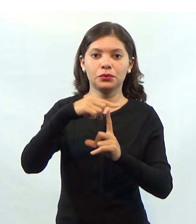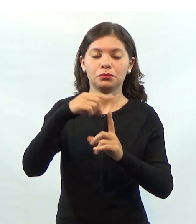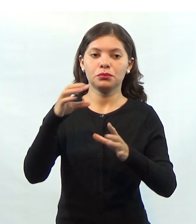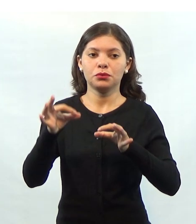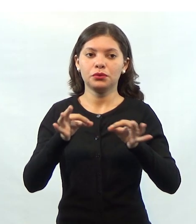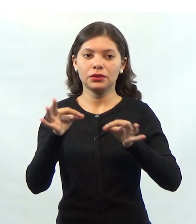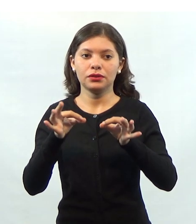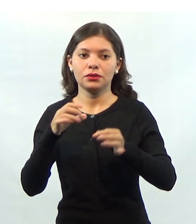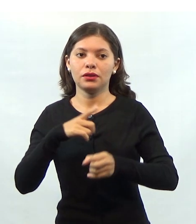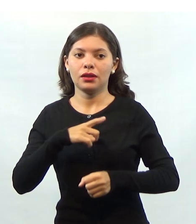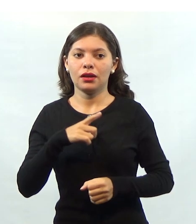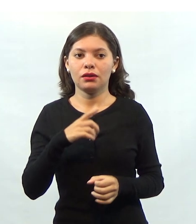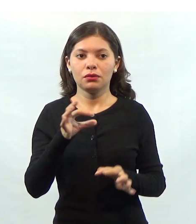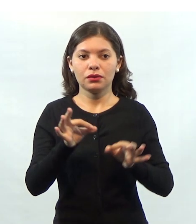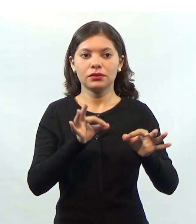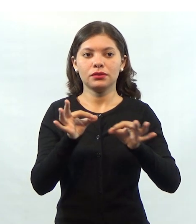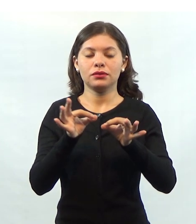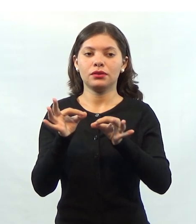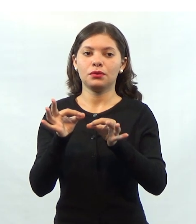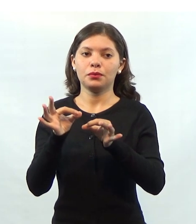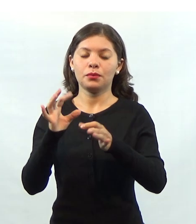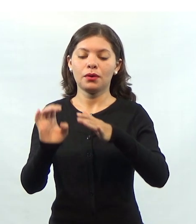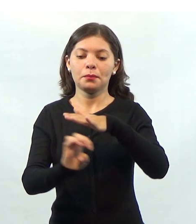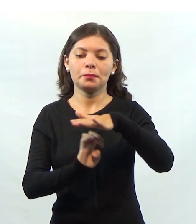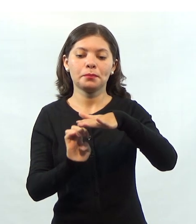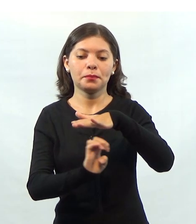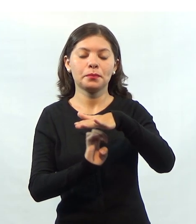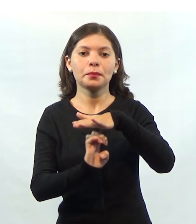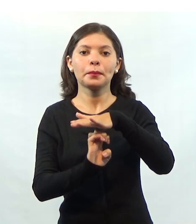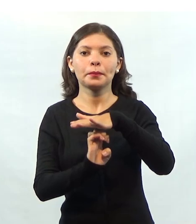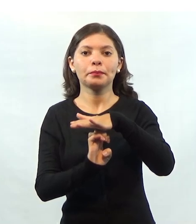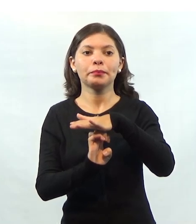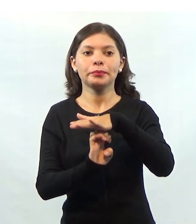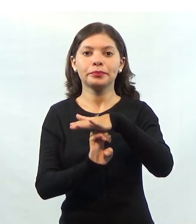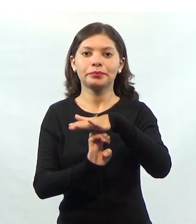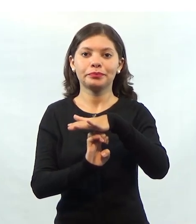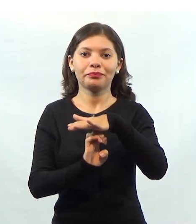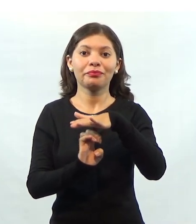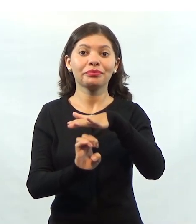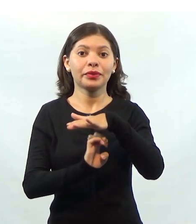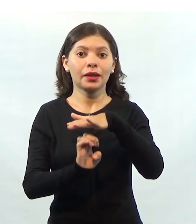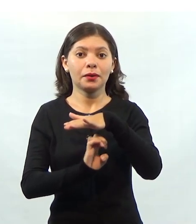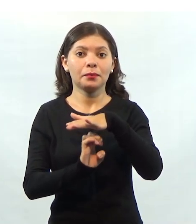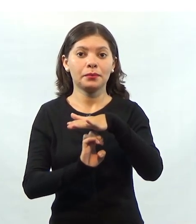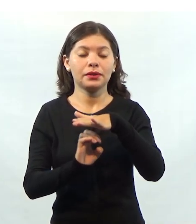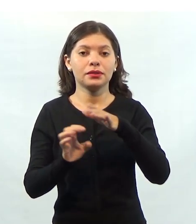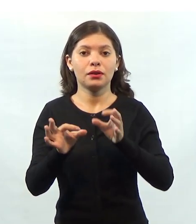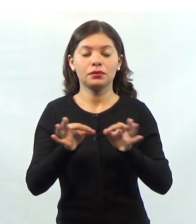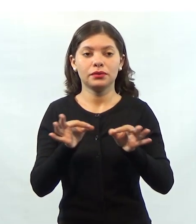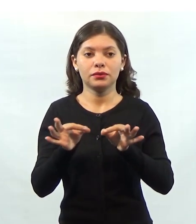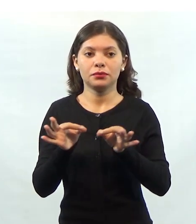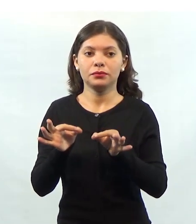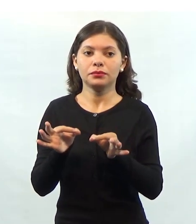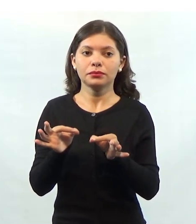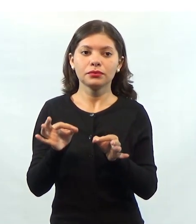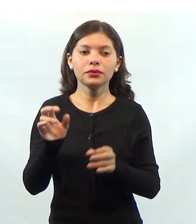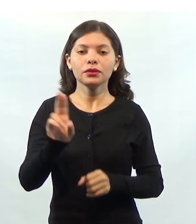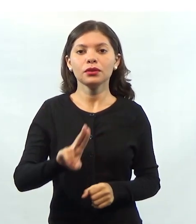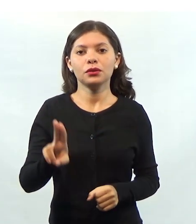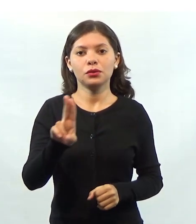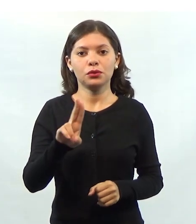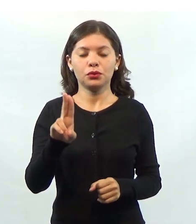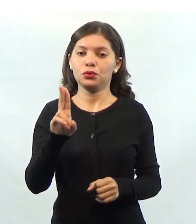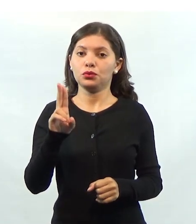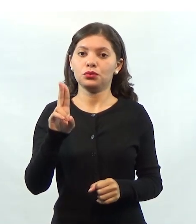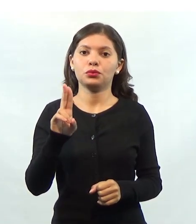de organização, nós temos organizações que são empresas. Empresas são aquelas organizações que utilizam